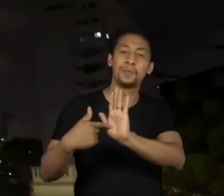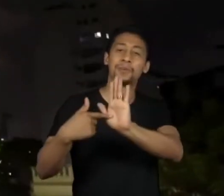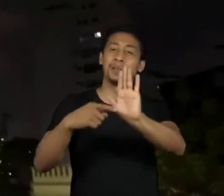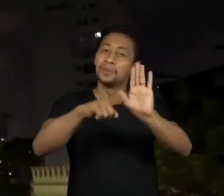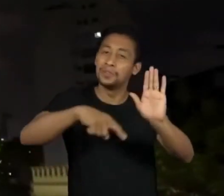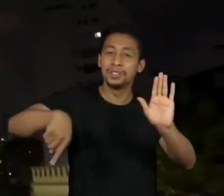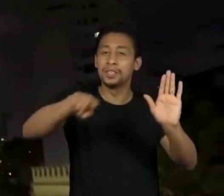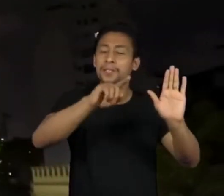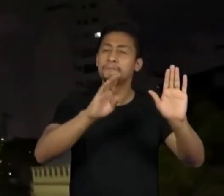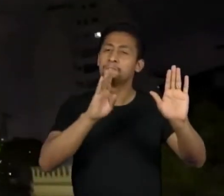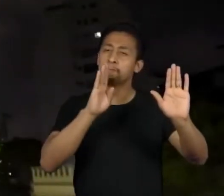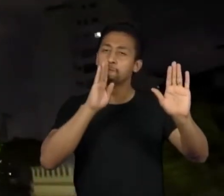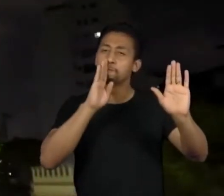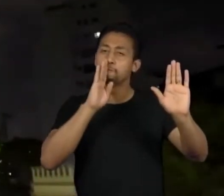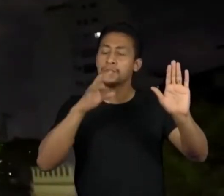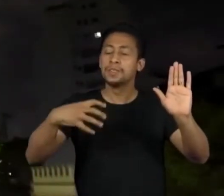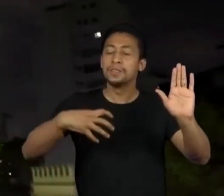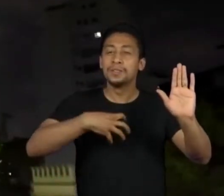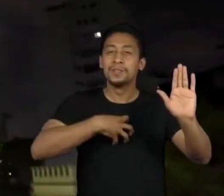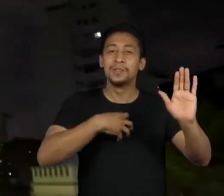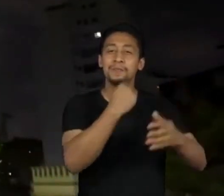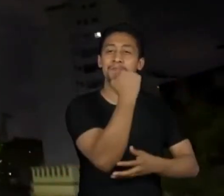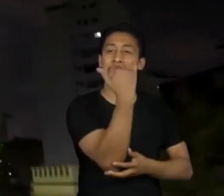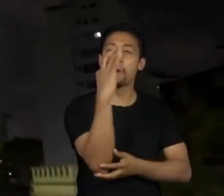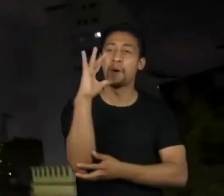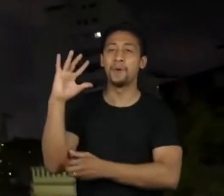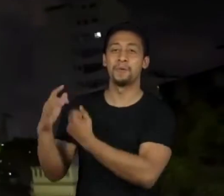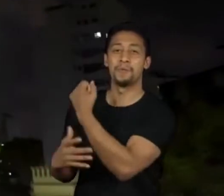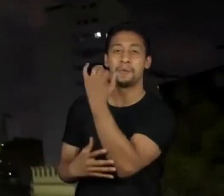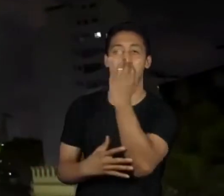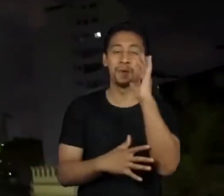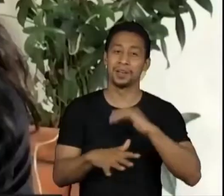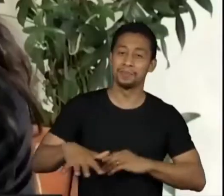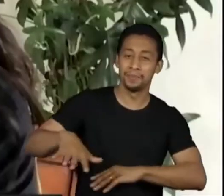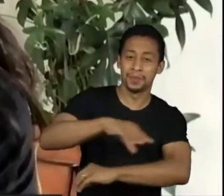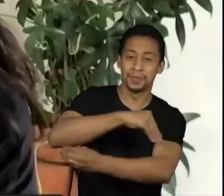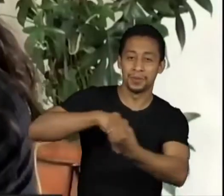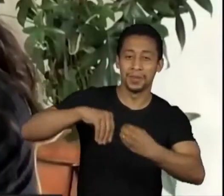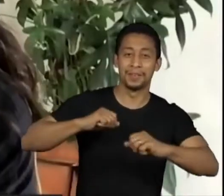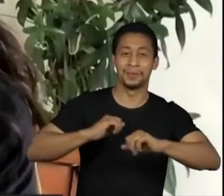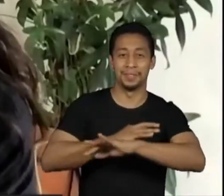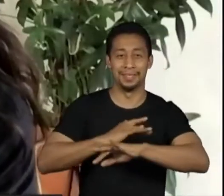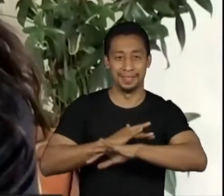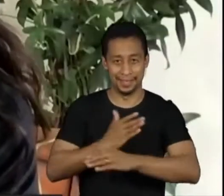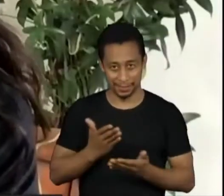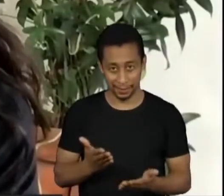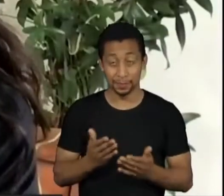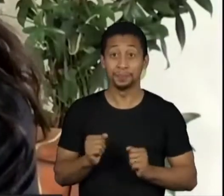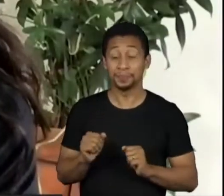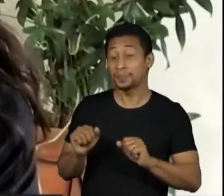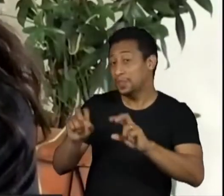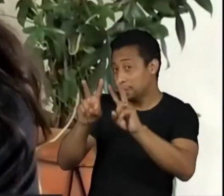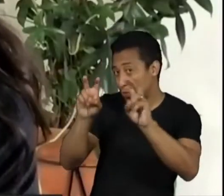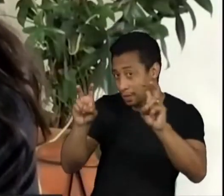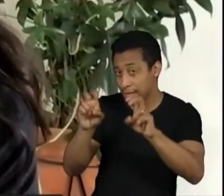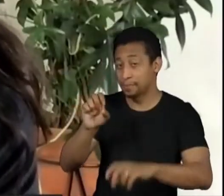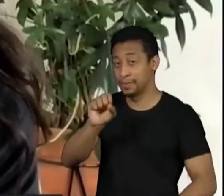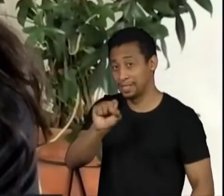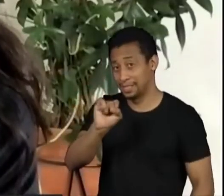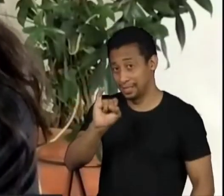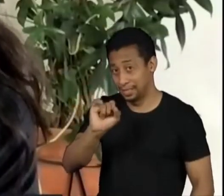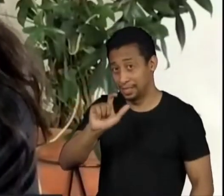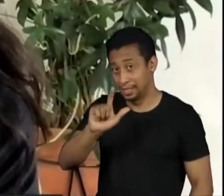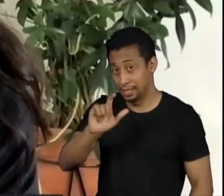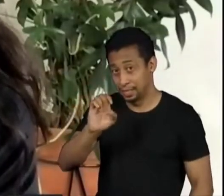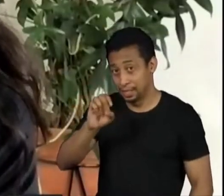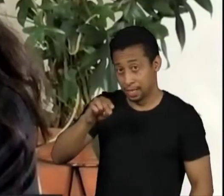imagens projetadas no concreto duro da cidade. Silêncio nasce de um desejo antigo